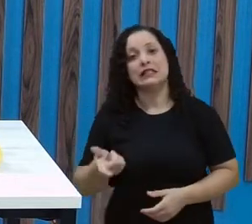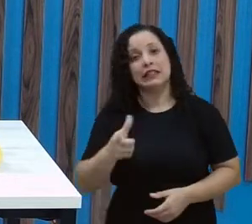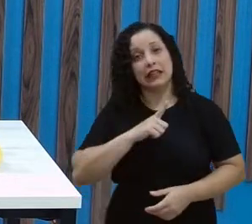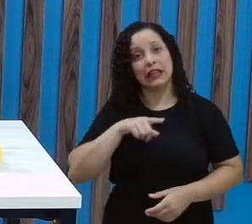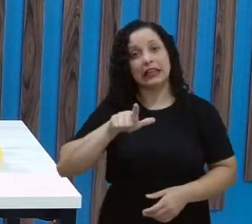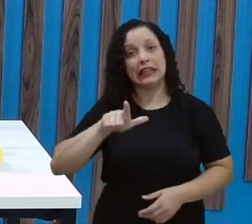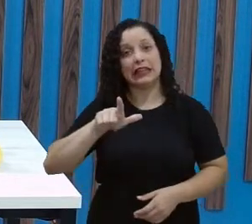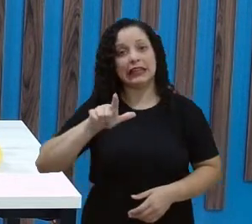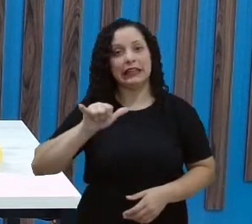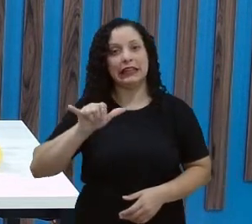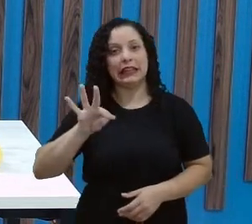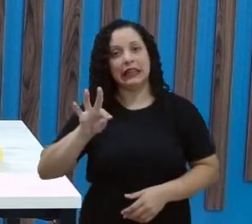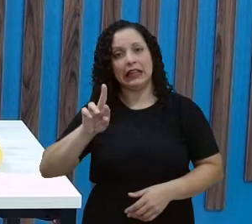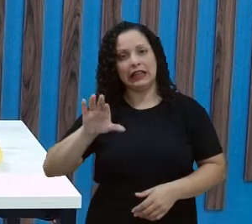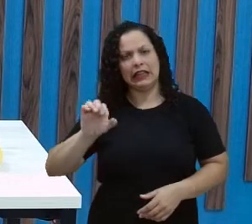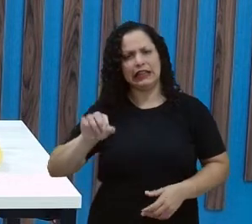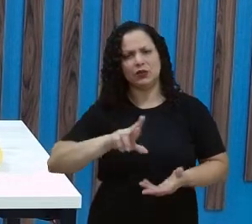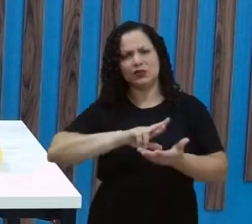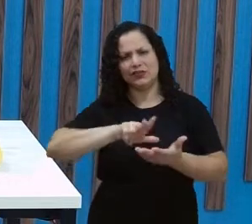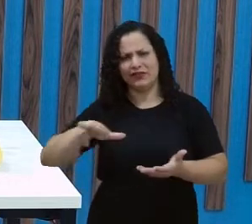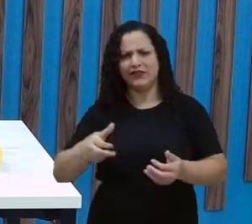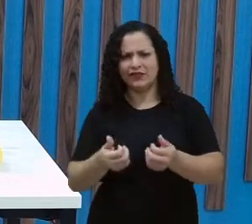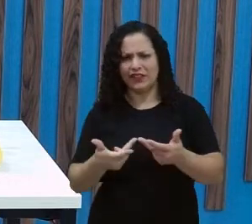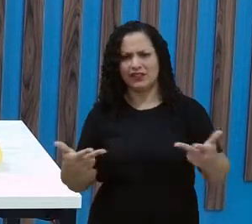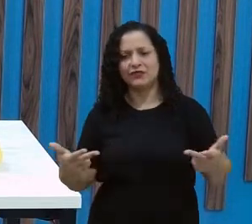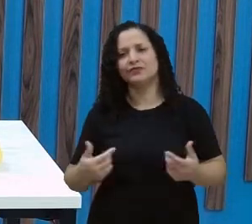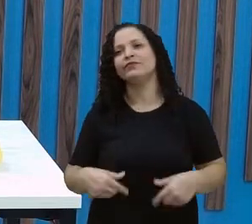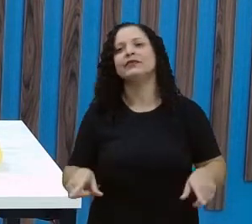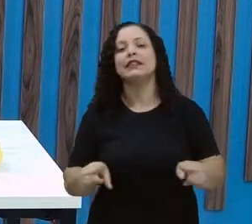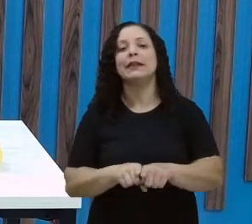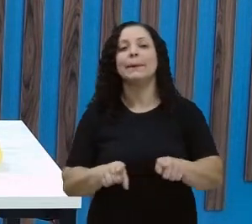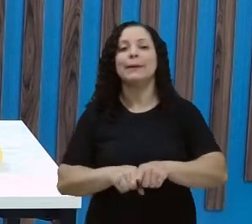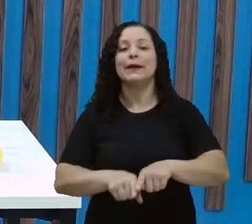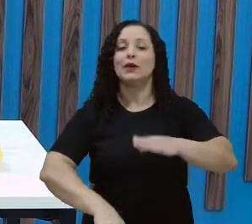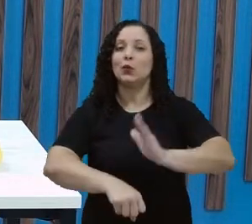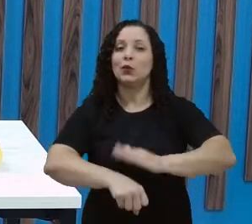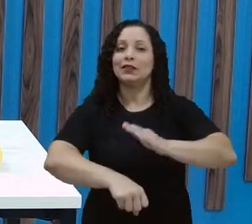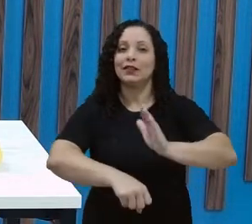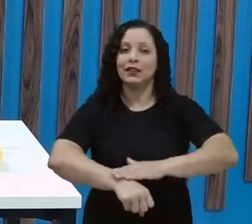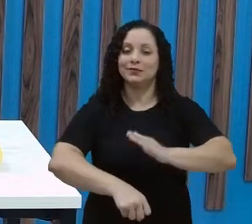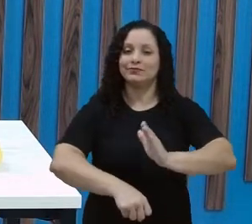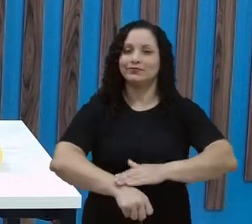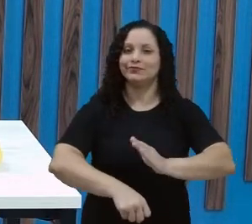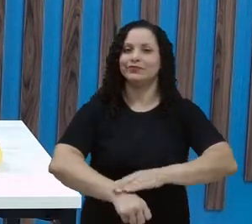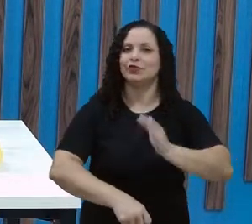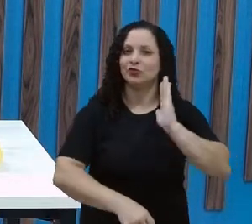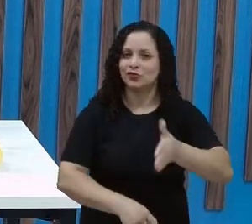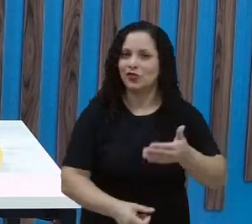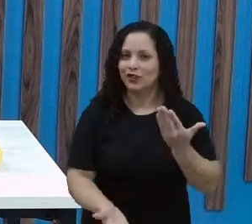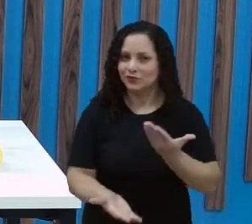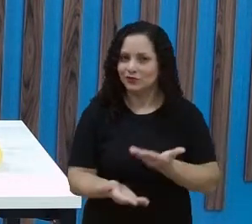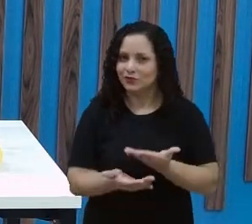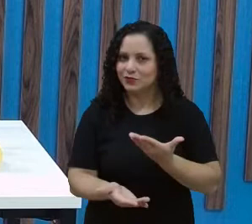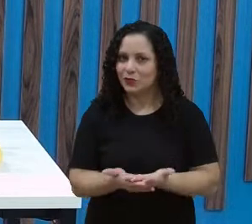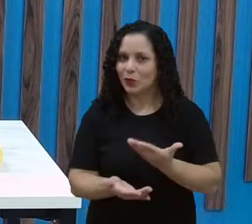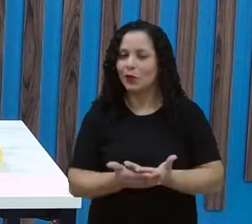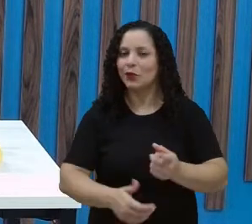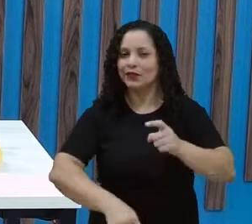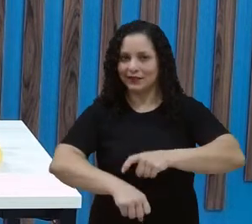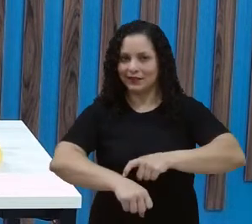Litro e aí por diante. A gente também consegue medir o tempo, que a gente já trabalhou medidas de tempo